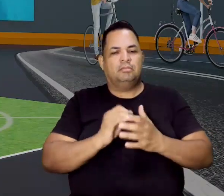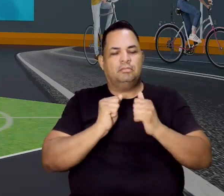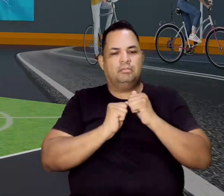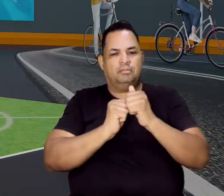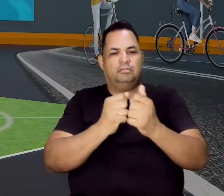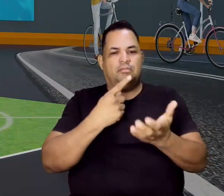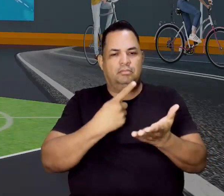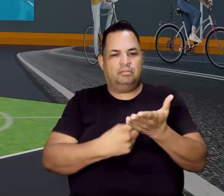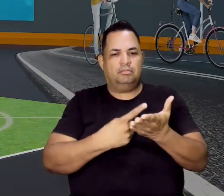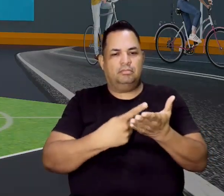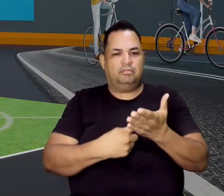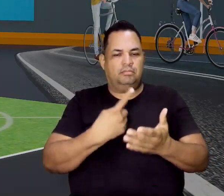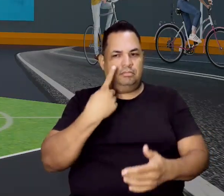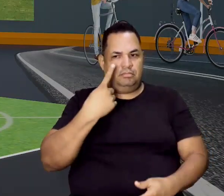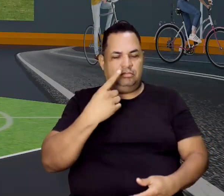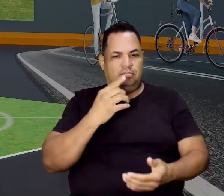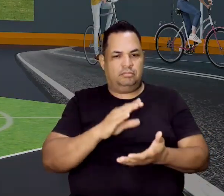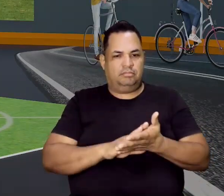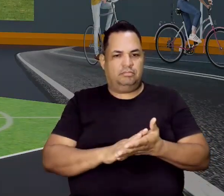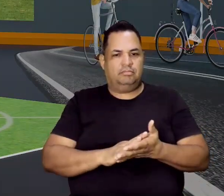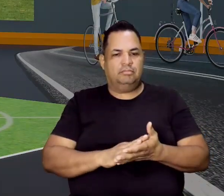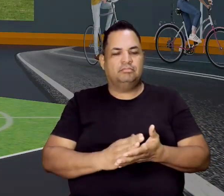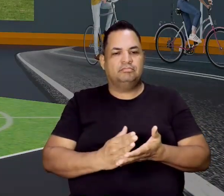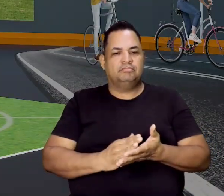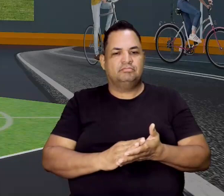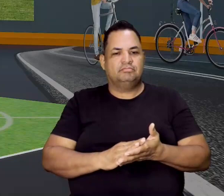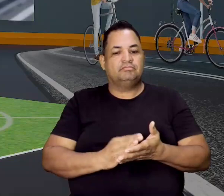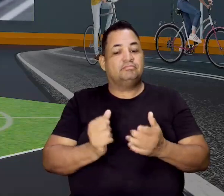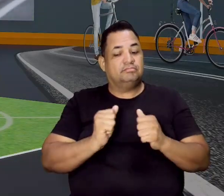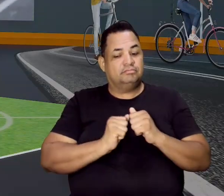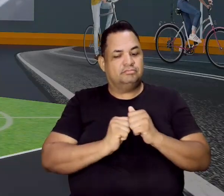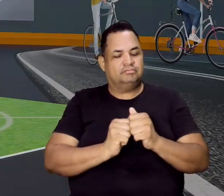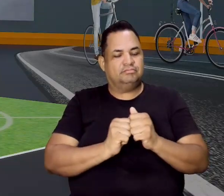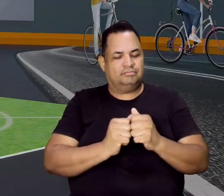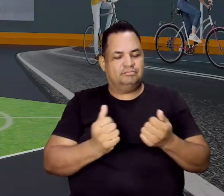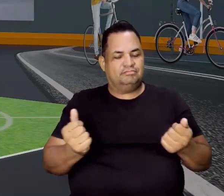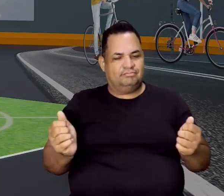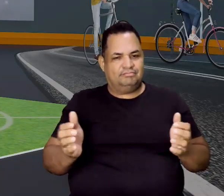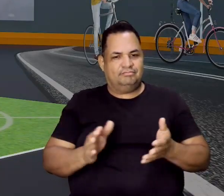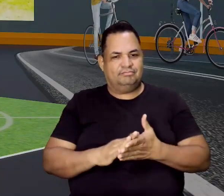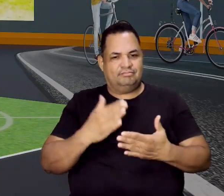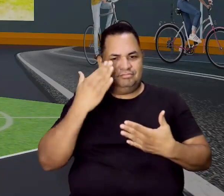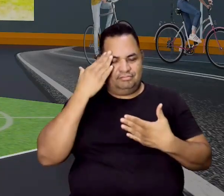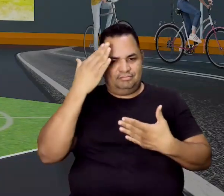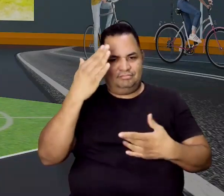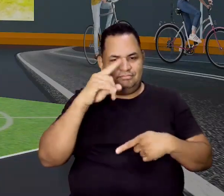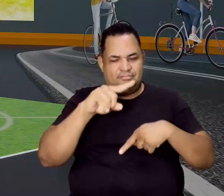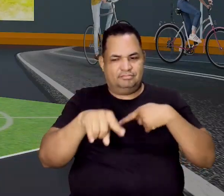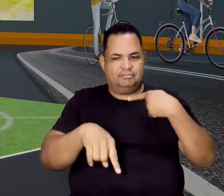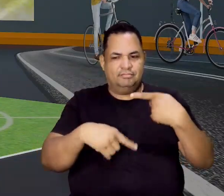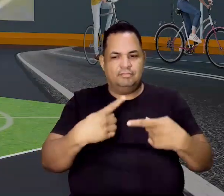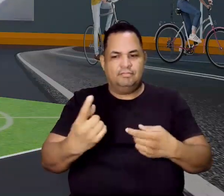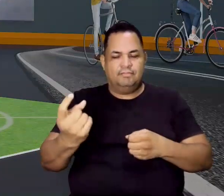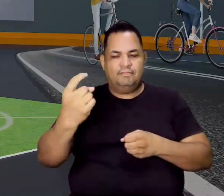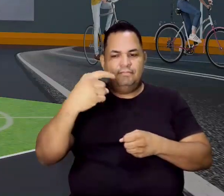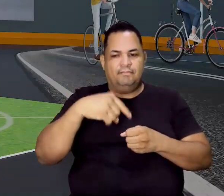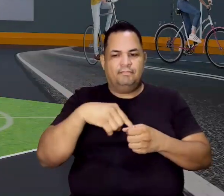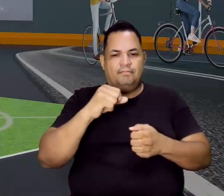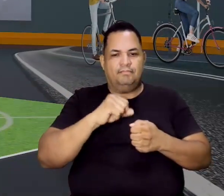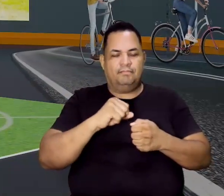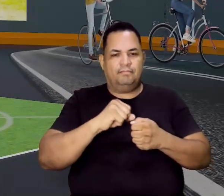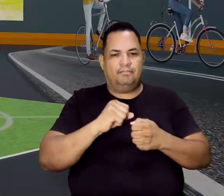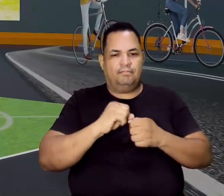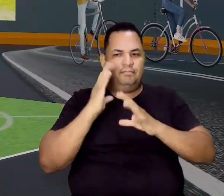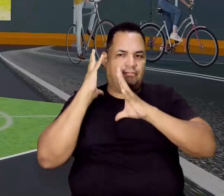assim, hein? Olha, prof, eu vou contar com você e aí a sua parceria, viu? Muito obrigada. Até daqui a pouco, pra gente poder fazer a